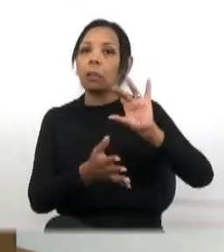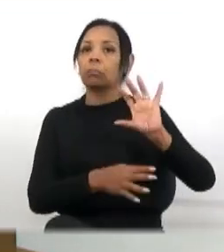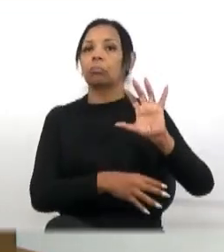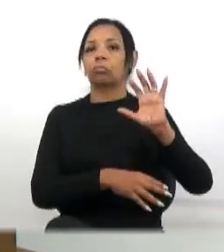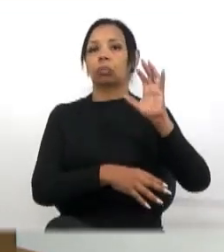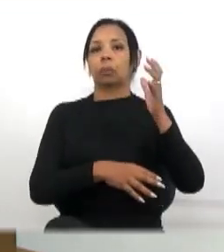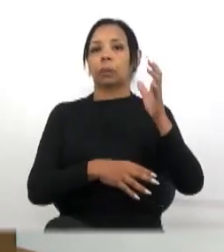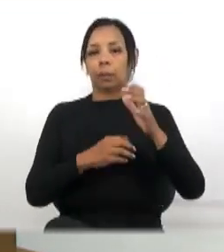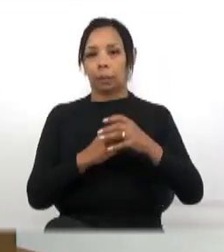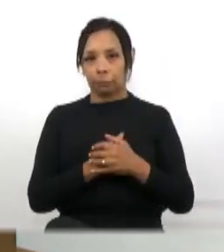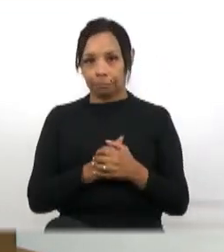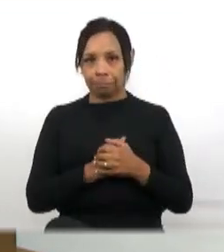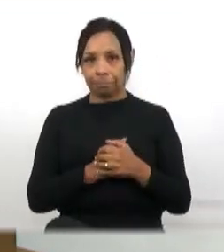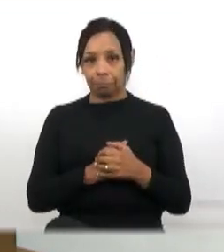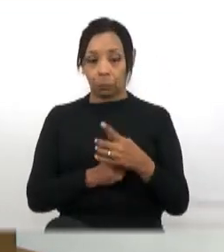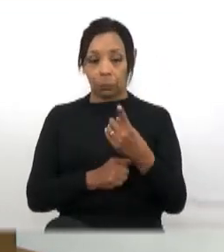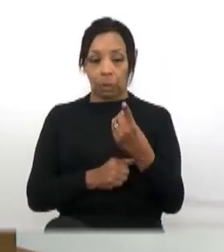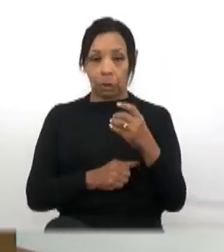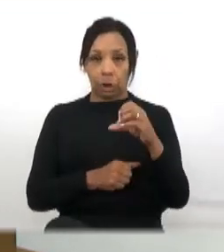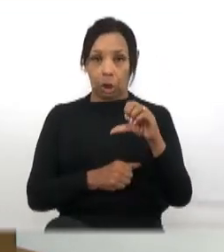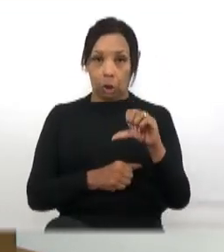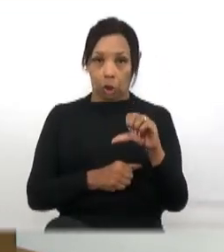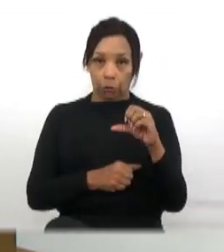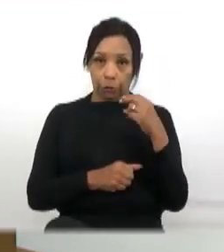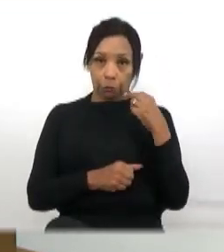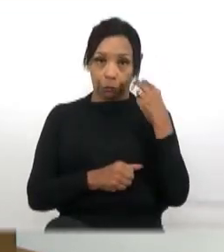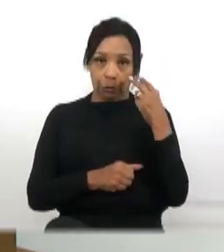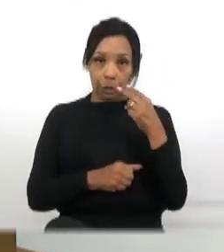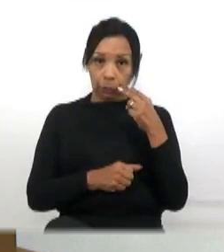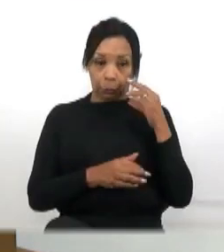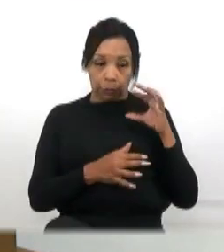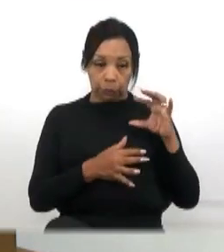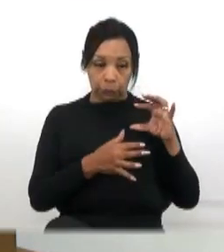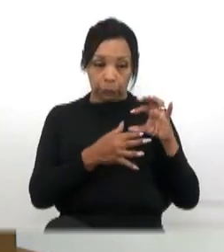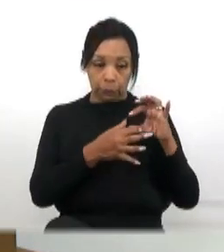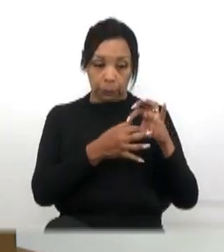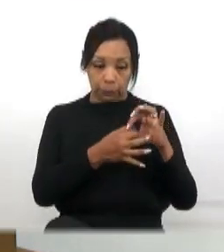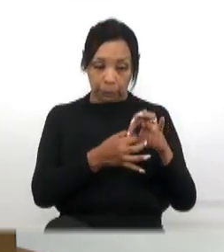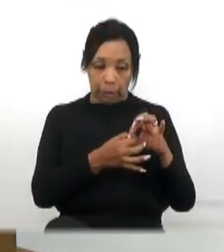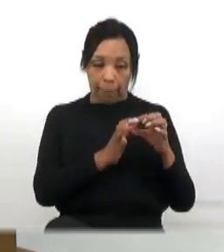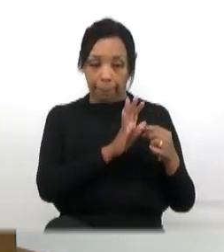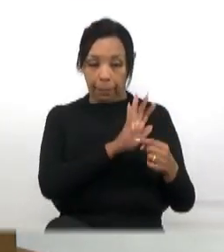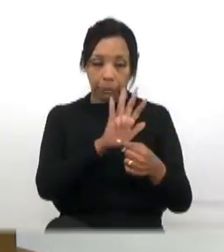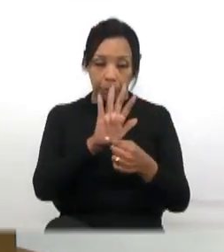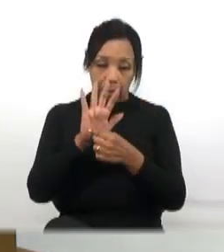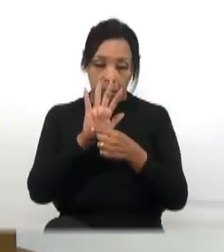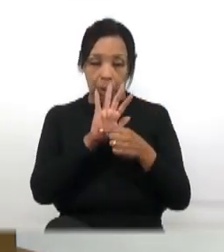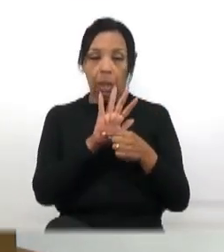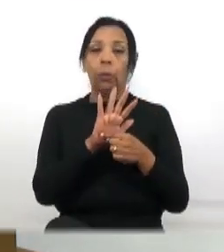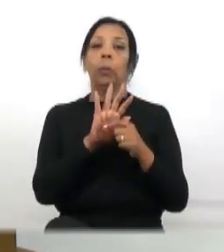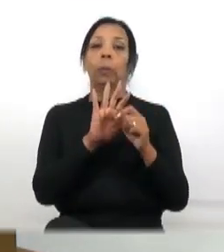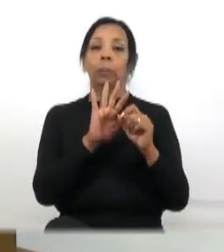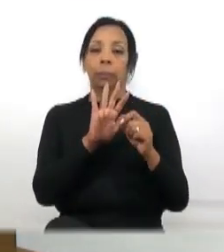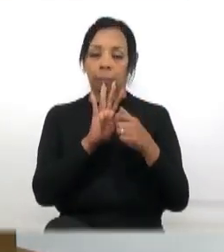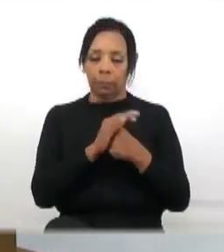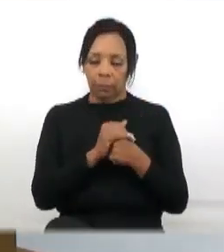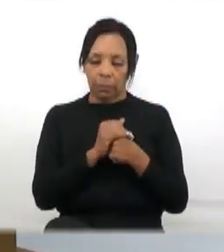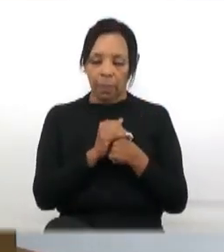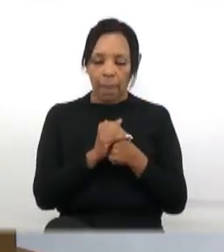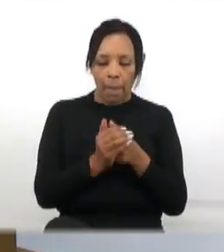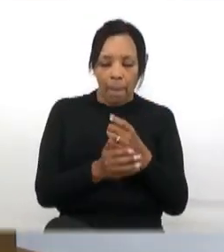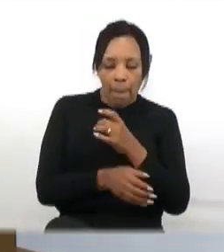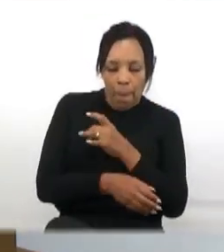os 19 unidos aí, na transparência, só transparência, quem não deve, não teme, fala, está aqui,